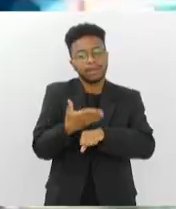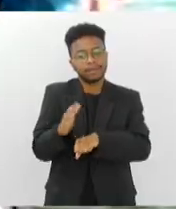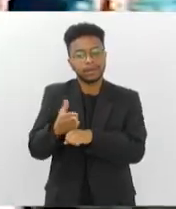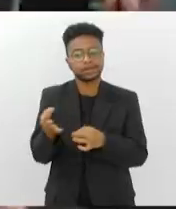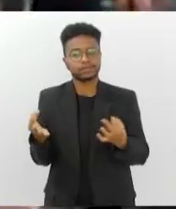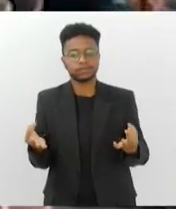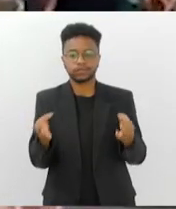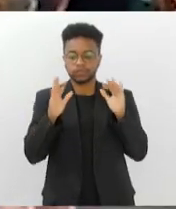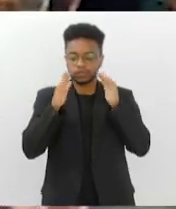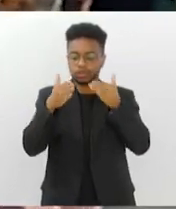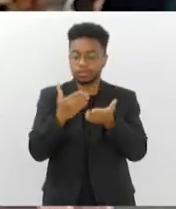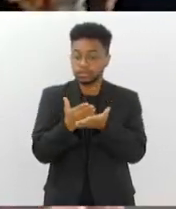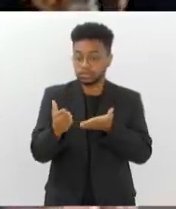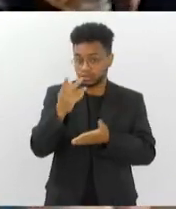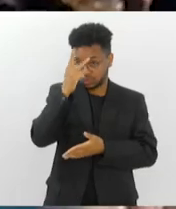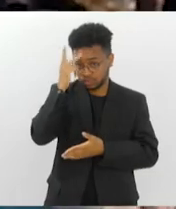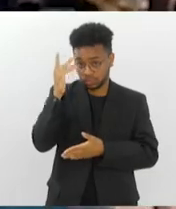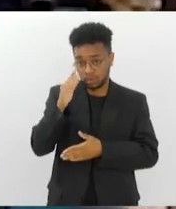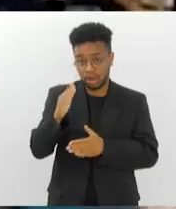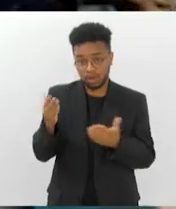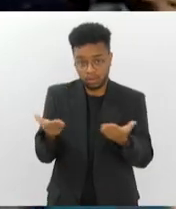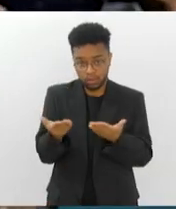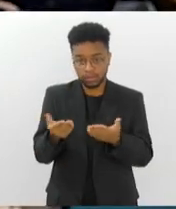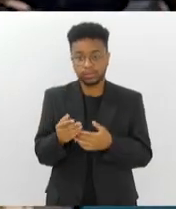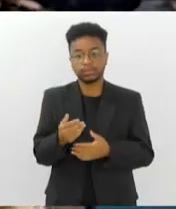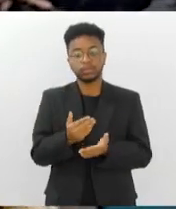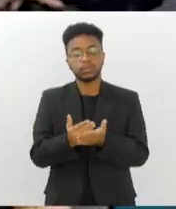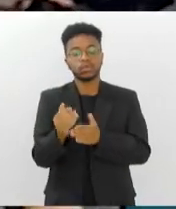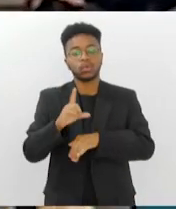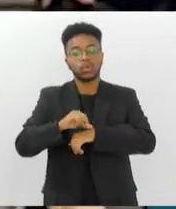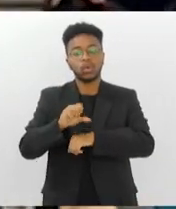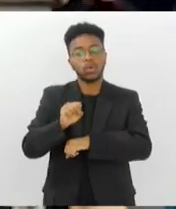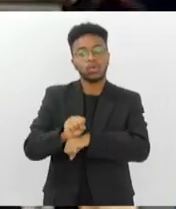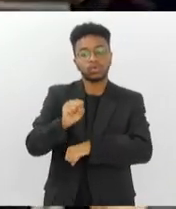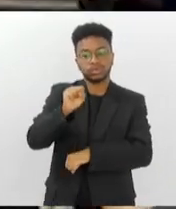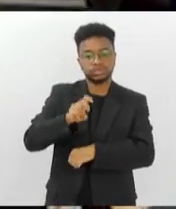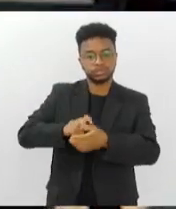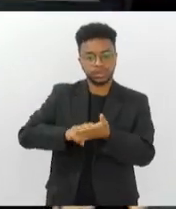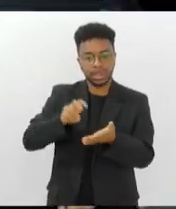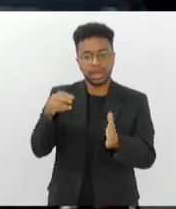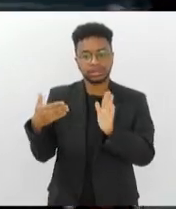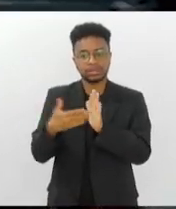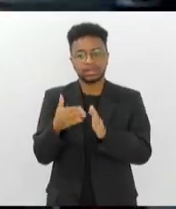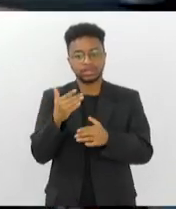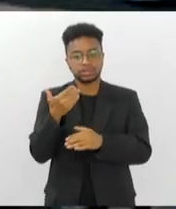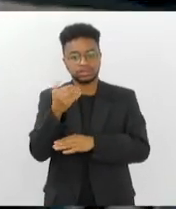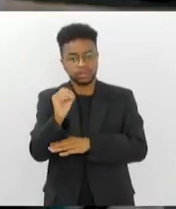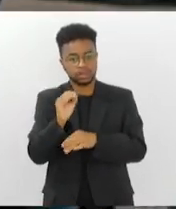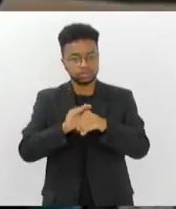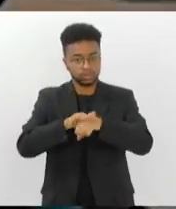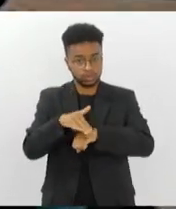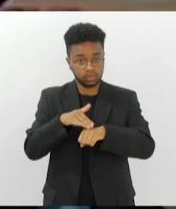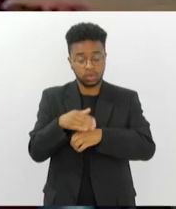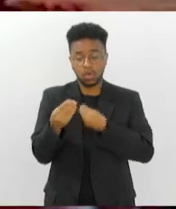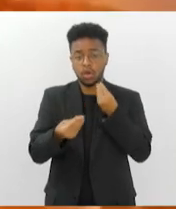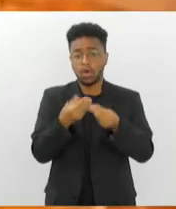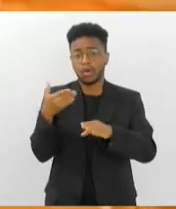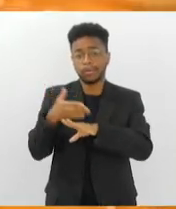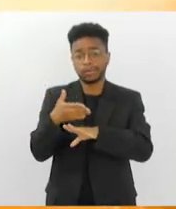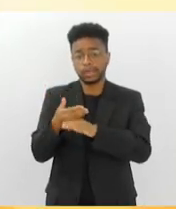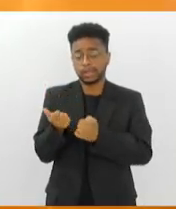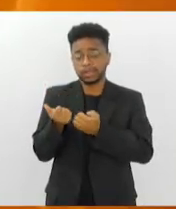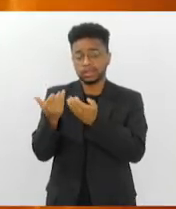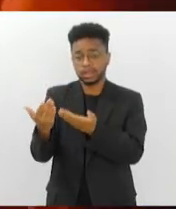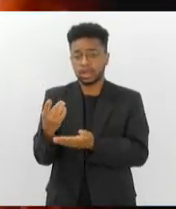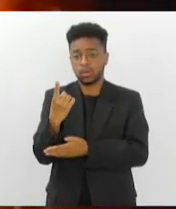iniciantes. O evento vai das 8h da manhã até as 10h da noite. E para participar, é só levar um quilo de